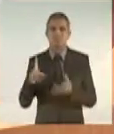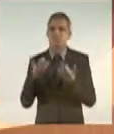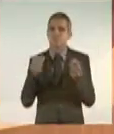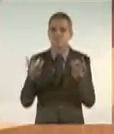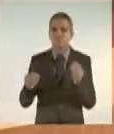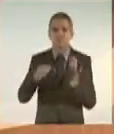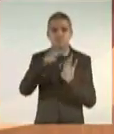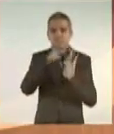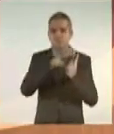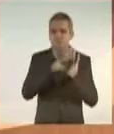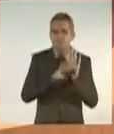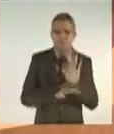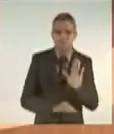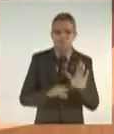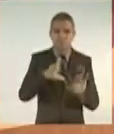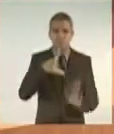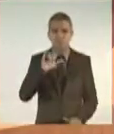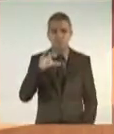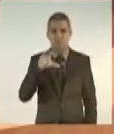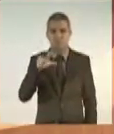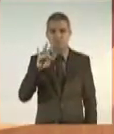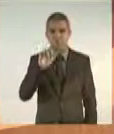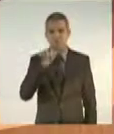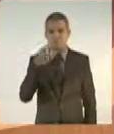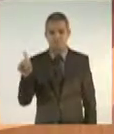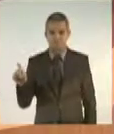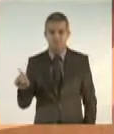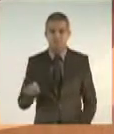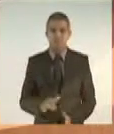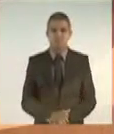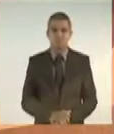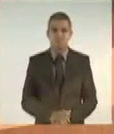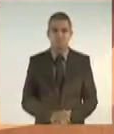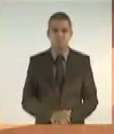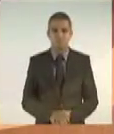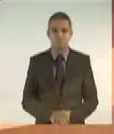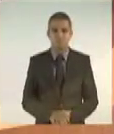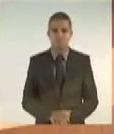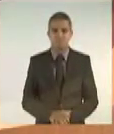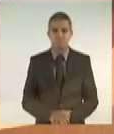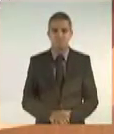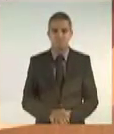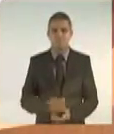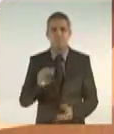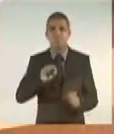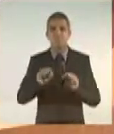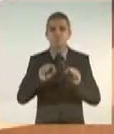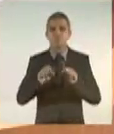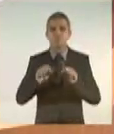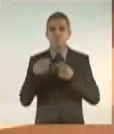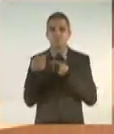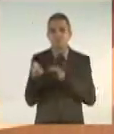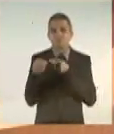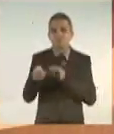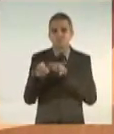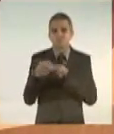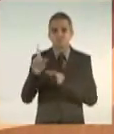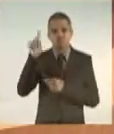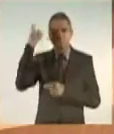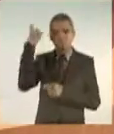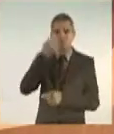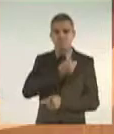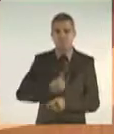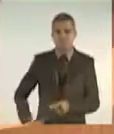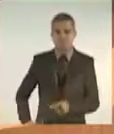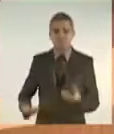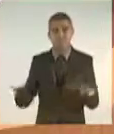é o Flávio Dino fazer dispensa de licitação, é o tanto que ele criticou a gestão anterior e o que ele faz